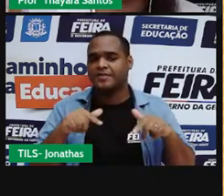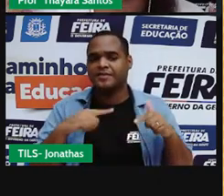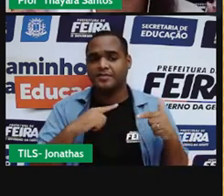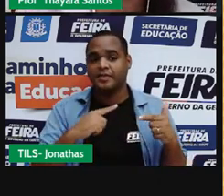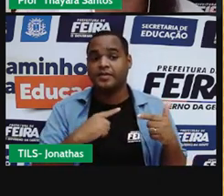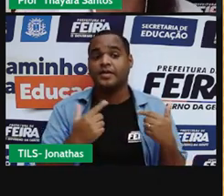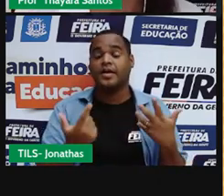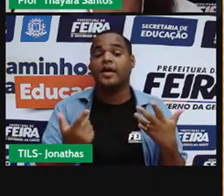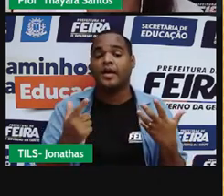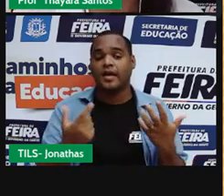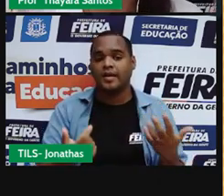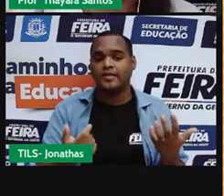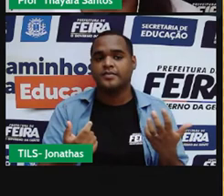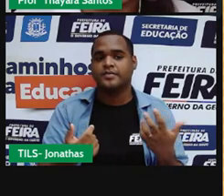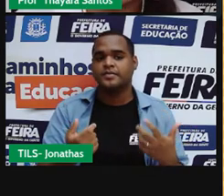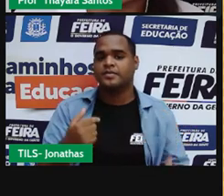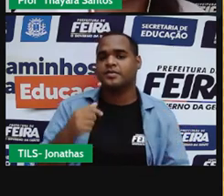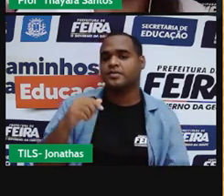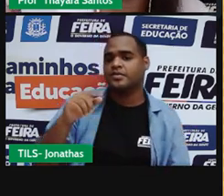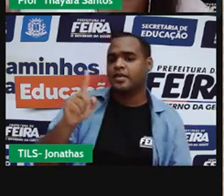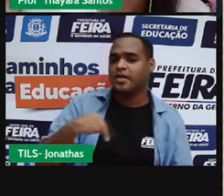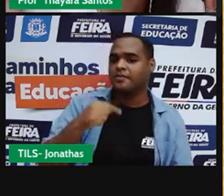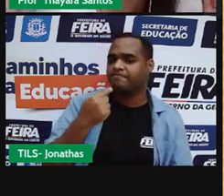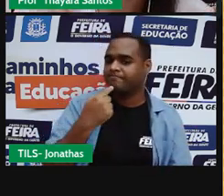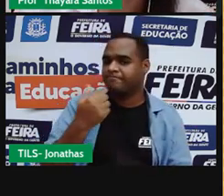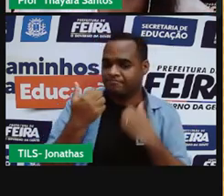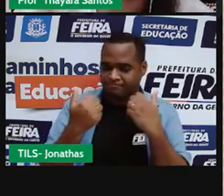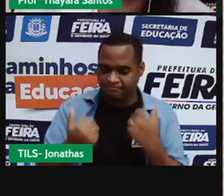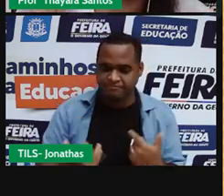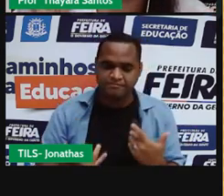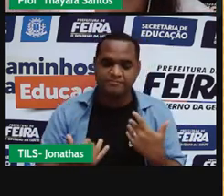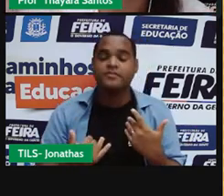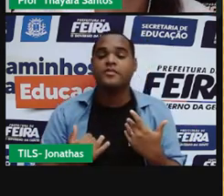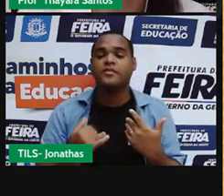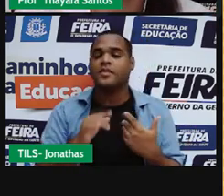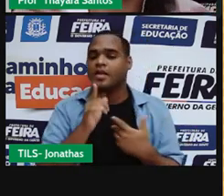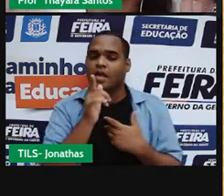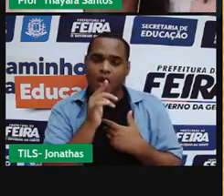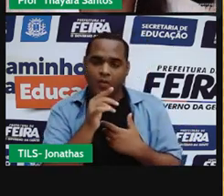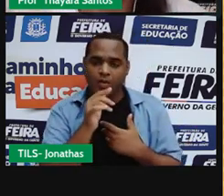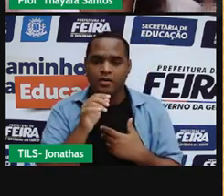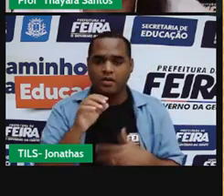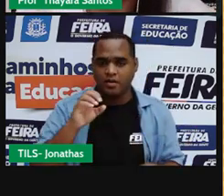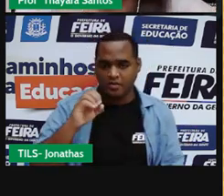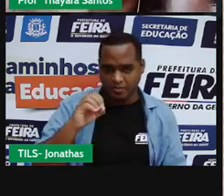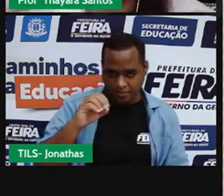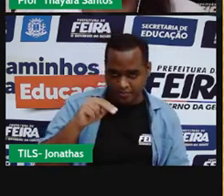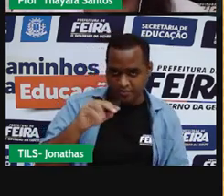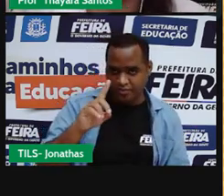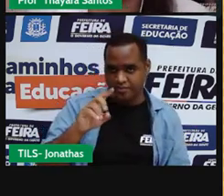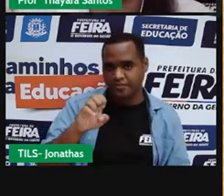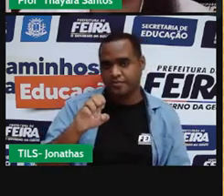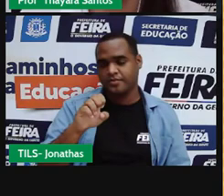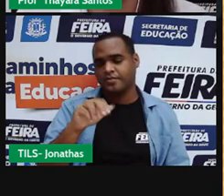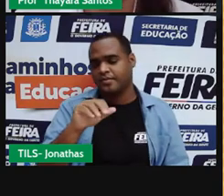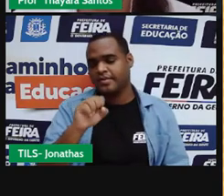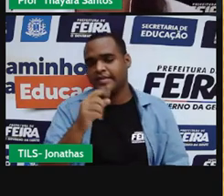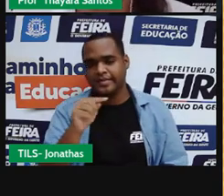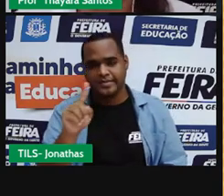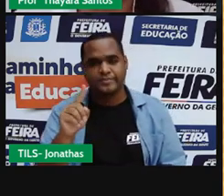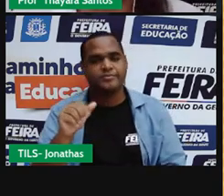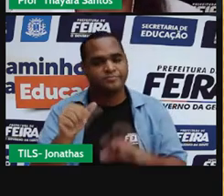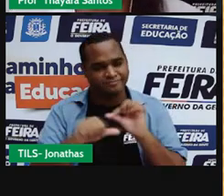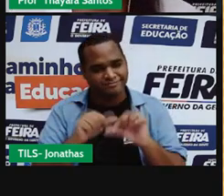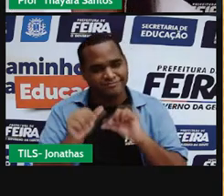gente, as nuvens, elas não são gás, elas são água, né? São gotículas de água que se juntam ali e formam a nuvem.